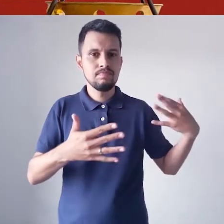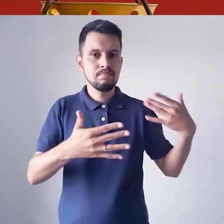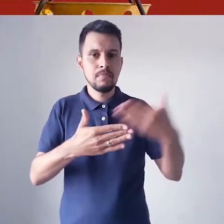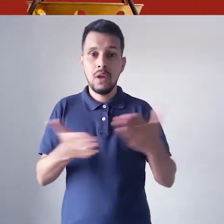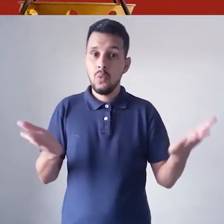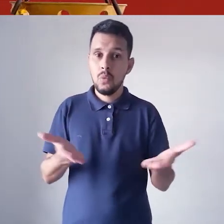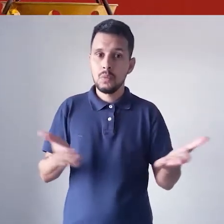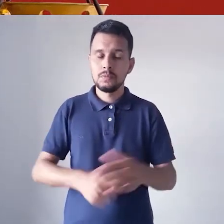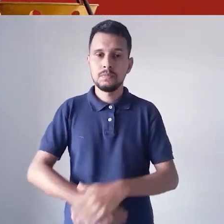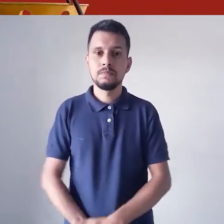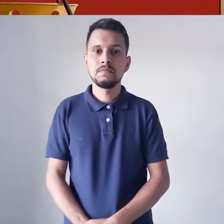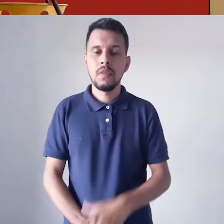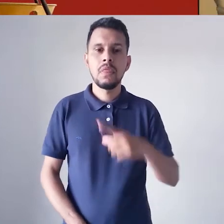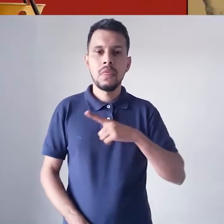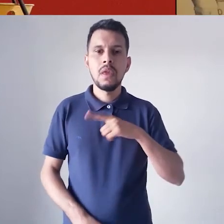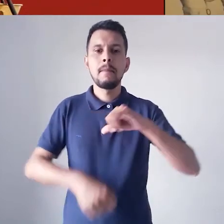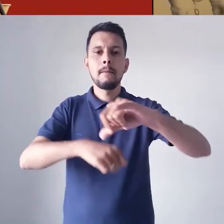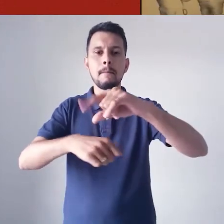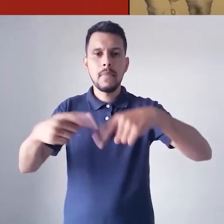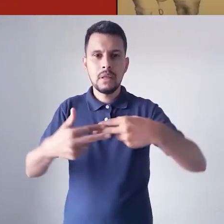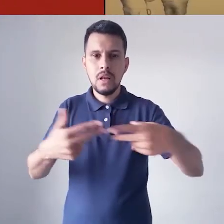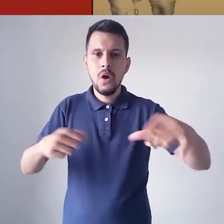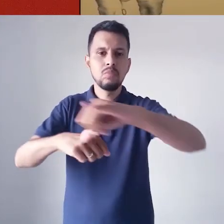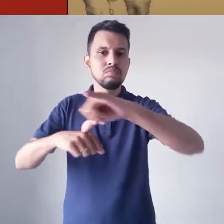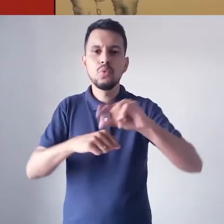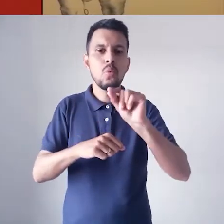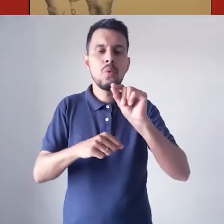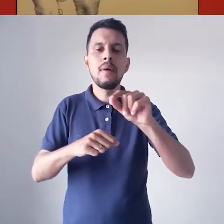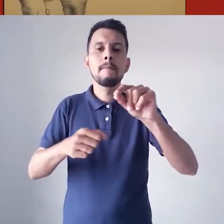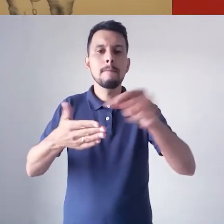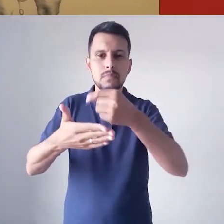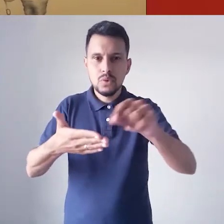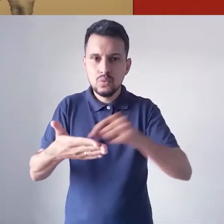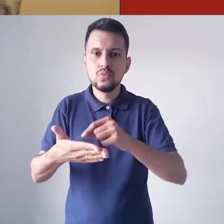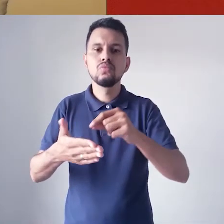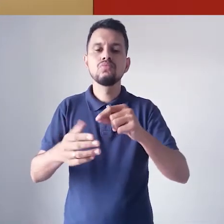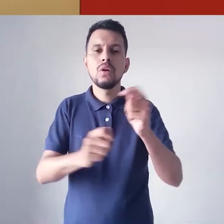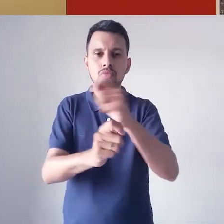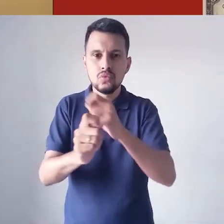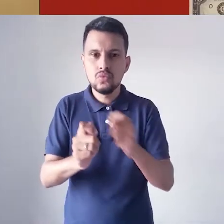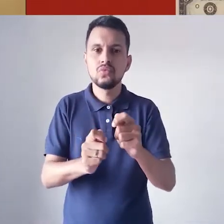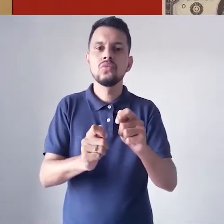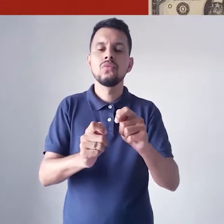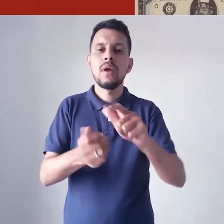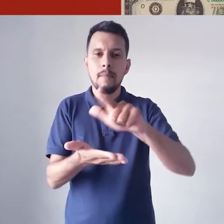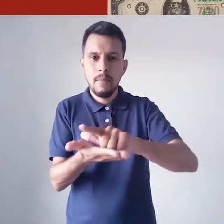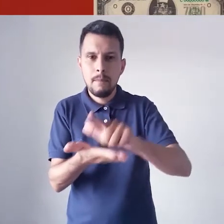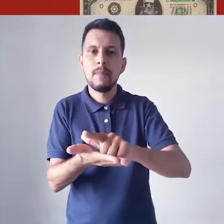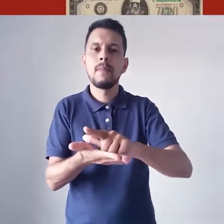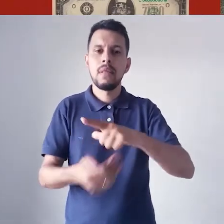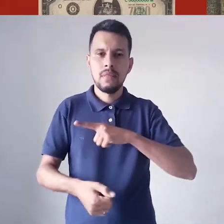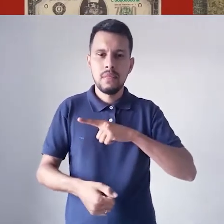até o dia de hoje. É um acervo de pintura, de gravura, de escultura, de obras em papel.